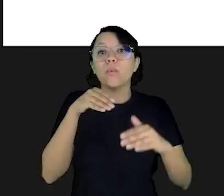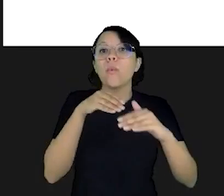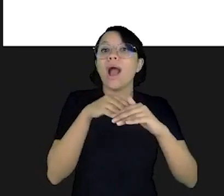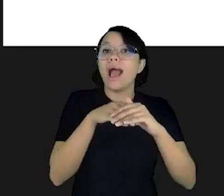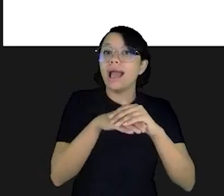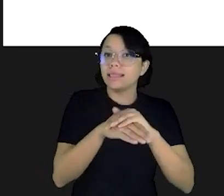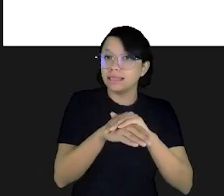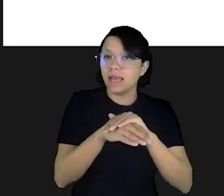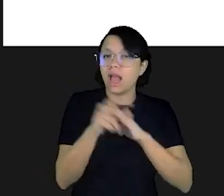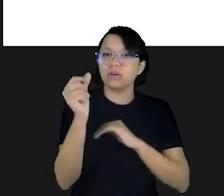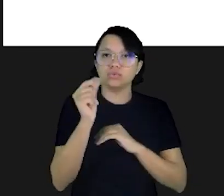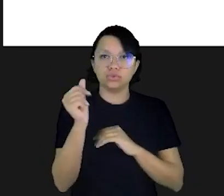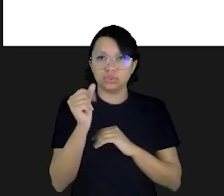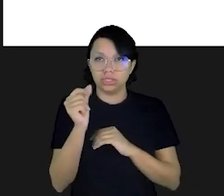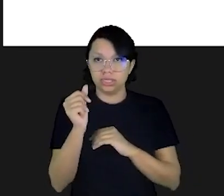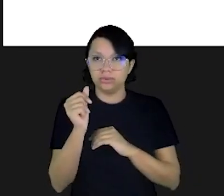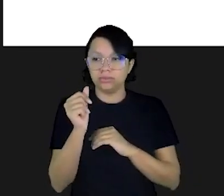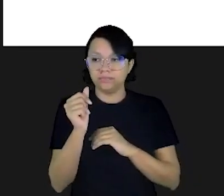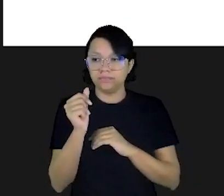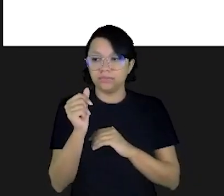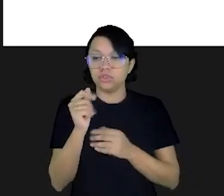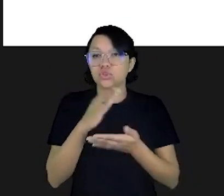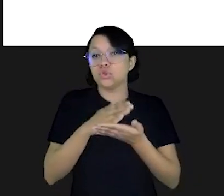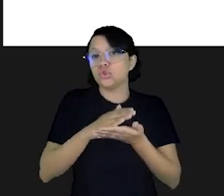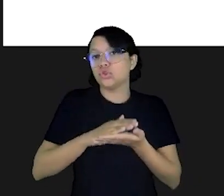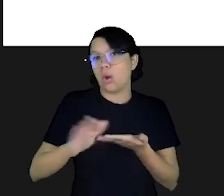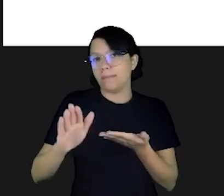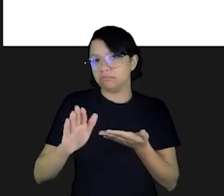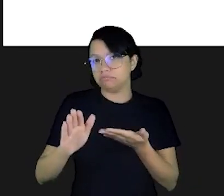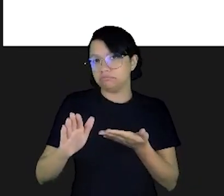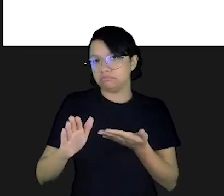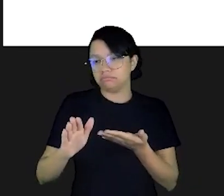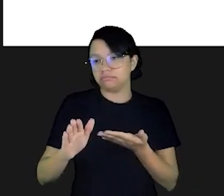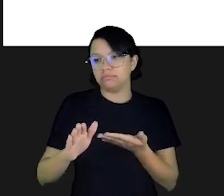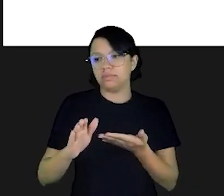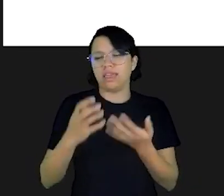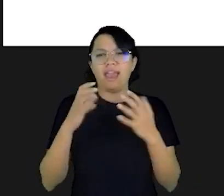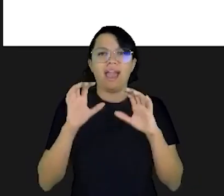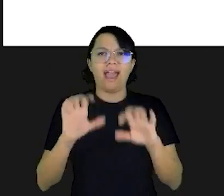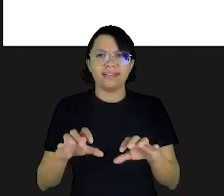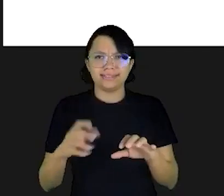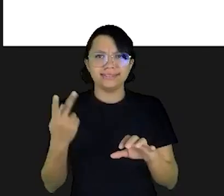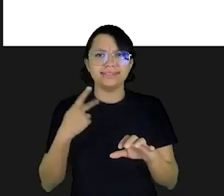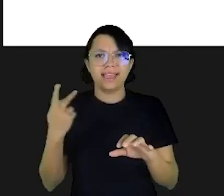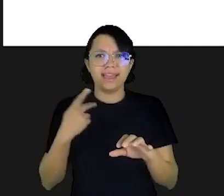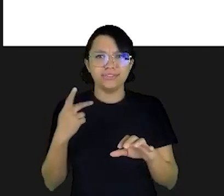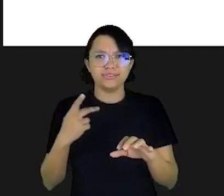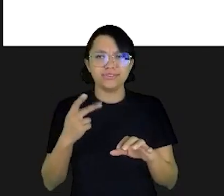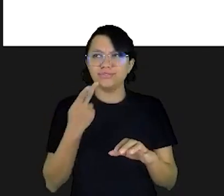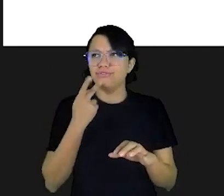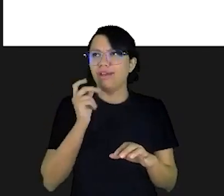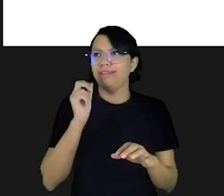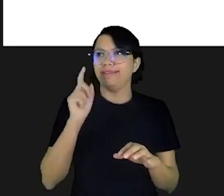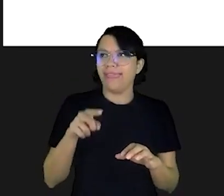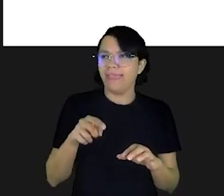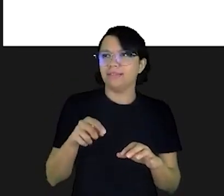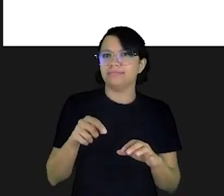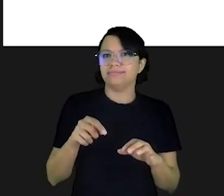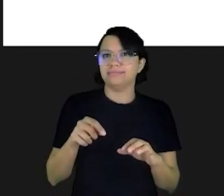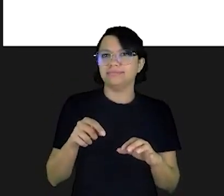guardar do dinheiro que nos sobra. É assim que a gente classicamente define poupança.